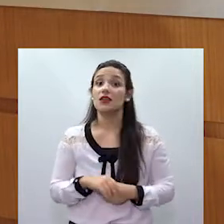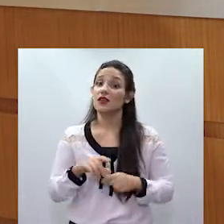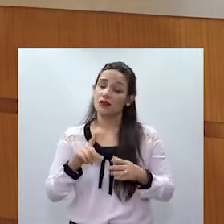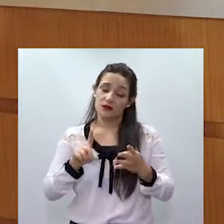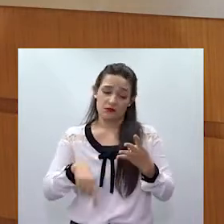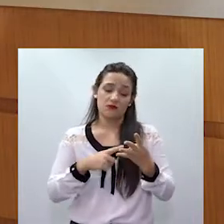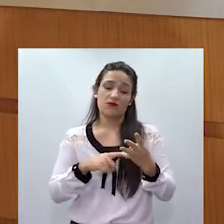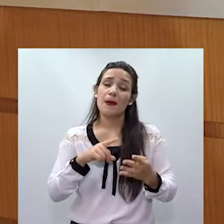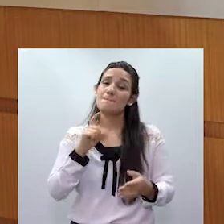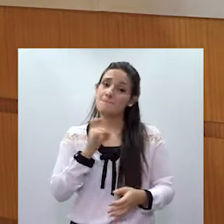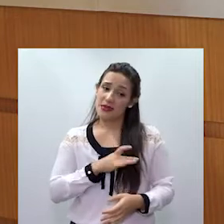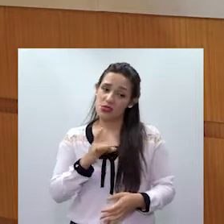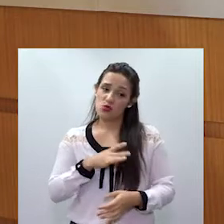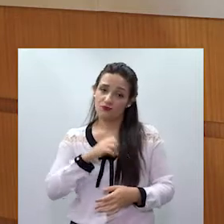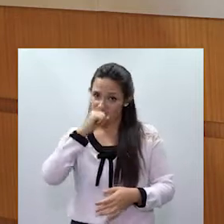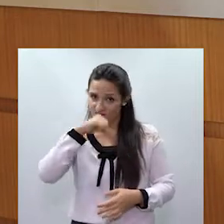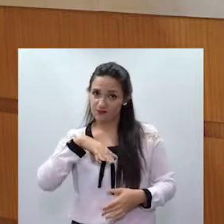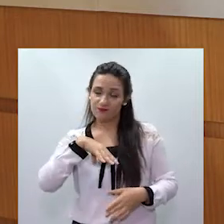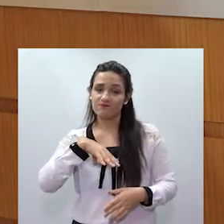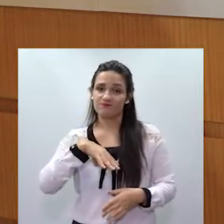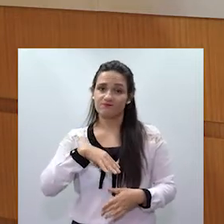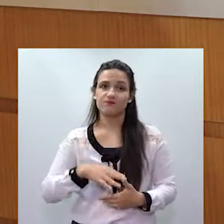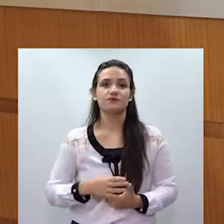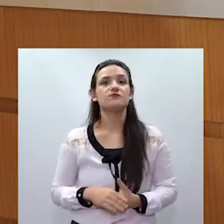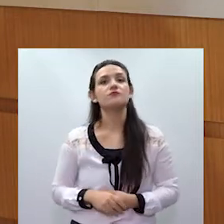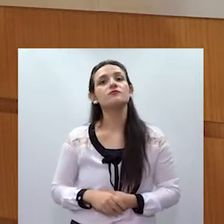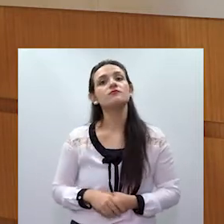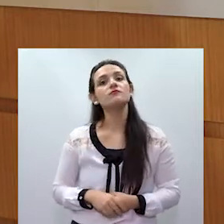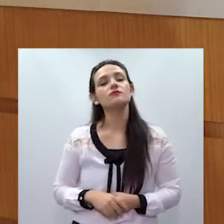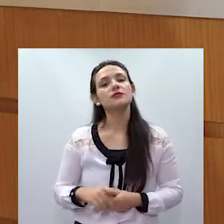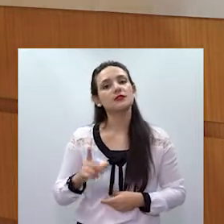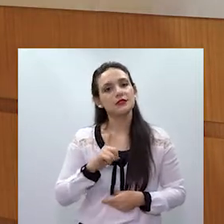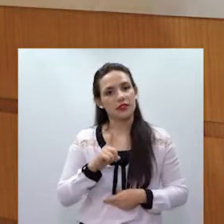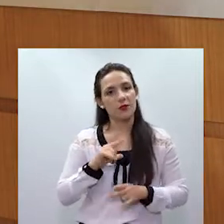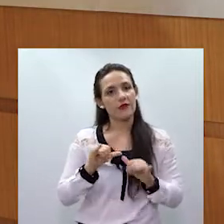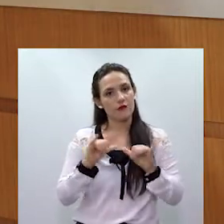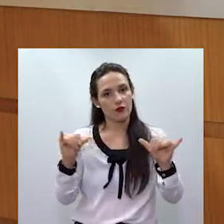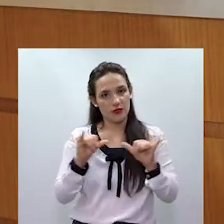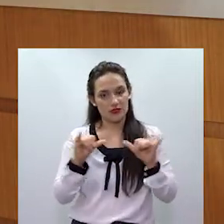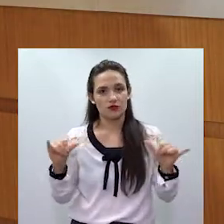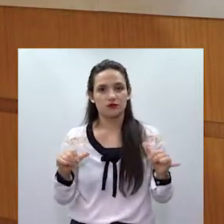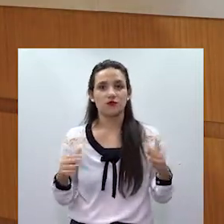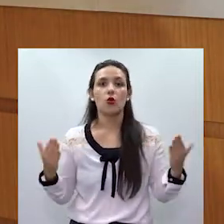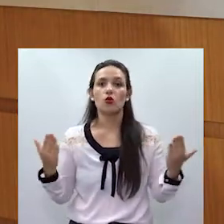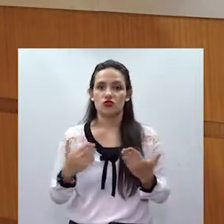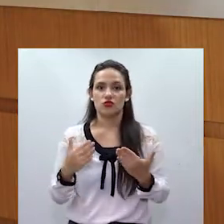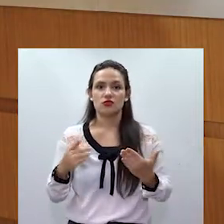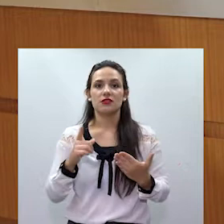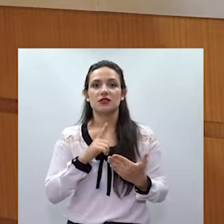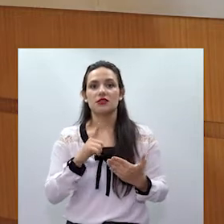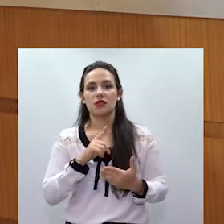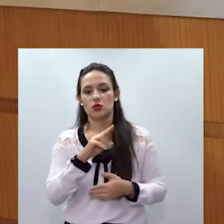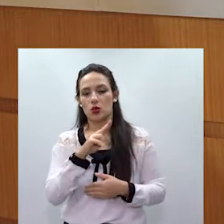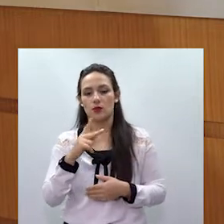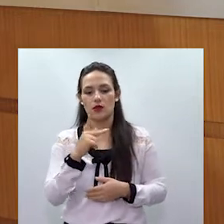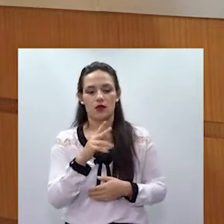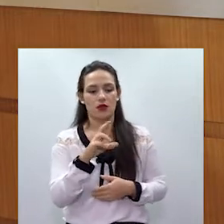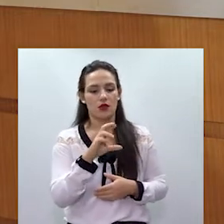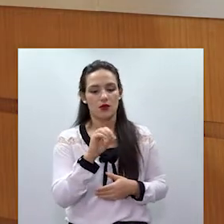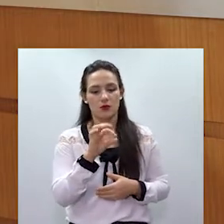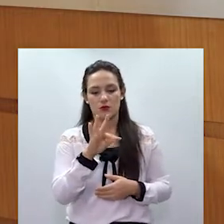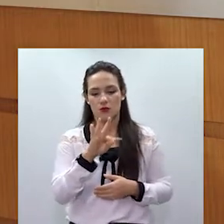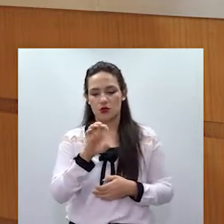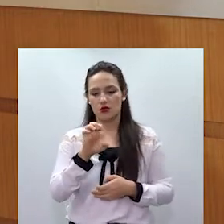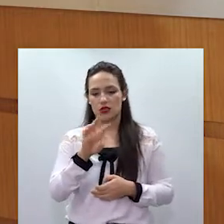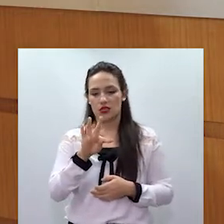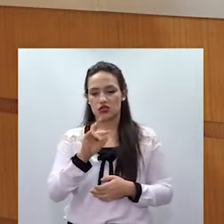Agora, um dado muito importante que nós levantamos, e eu acredito que é um dado inédito, é que com o Protetivas Online, que também é um projeto inédito